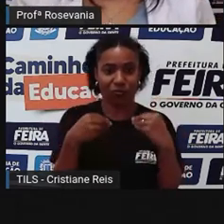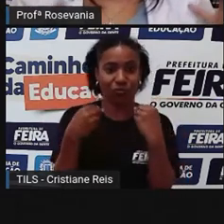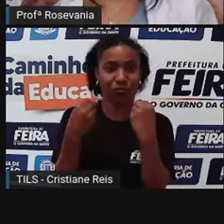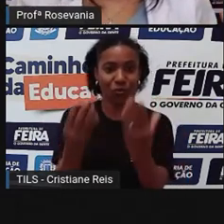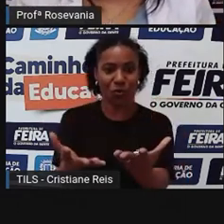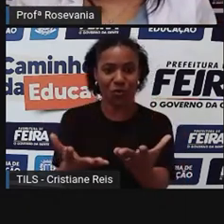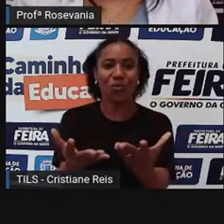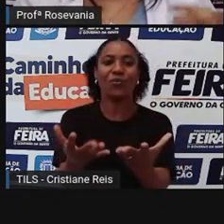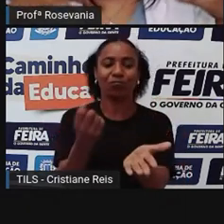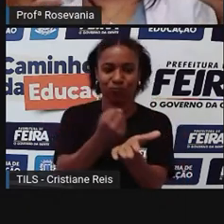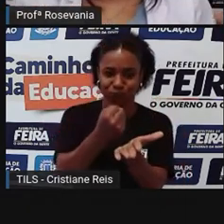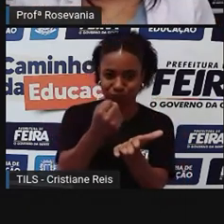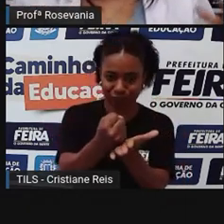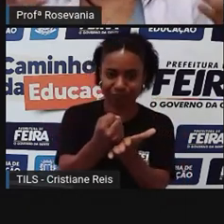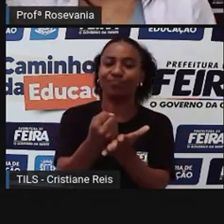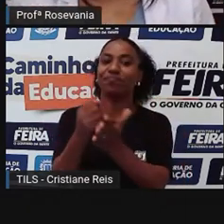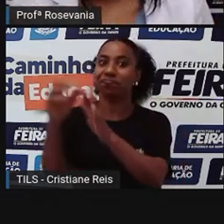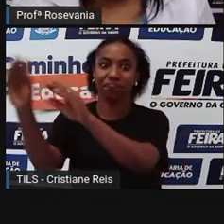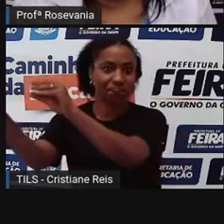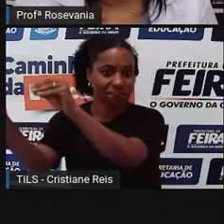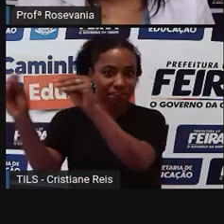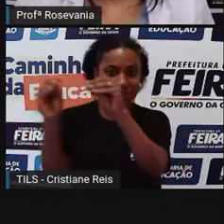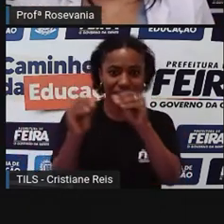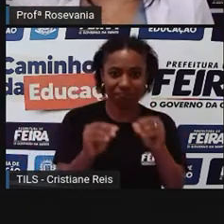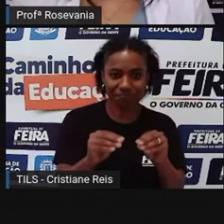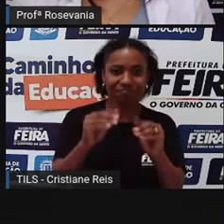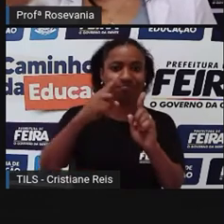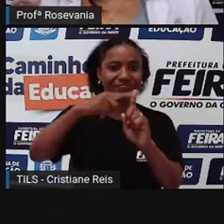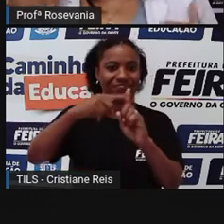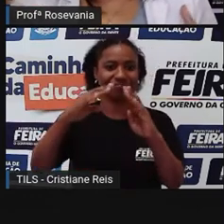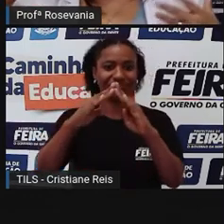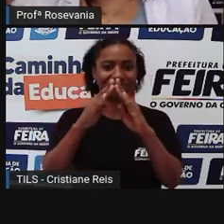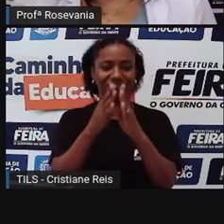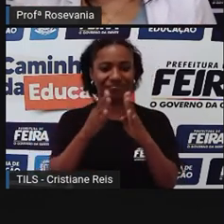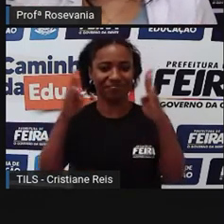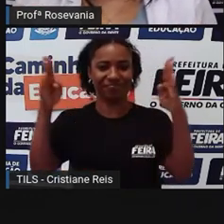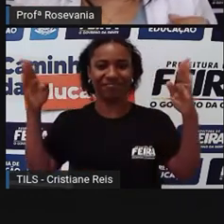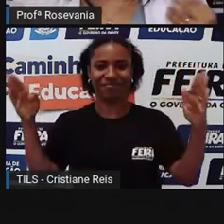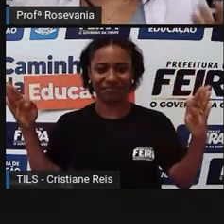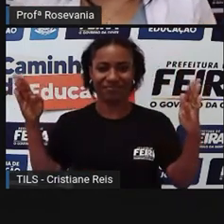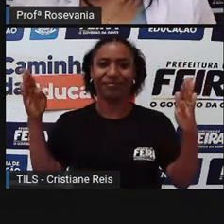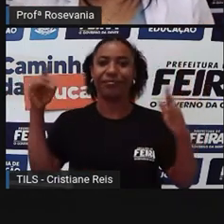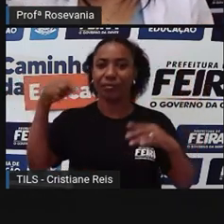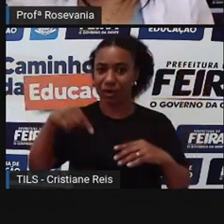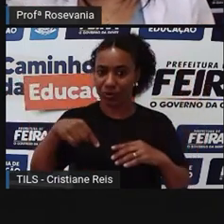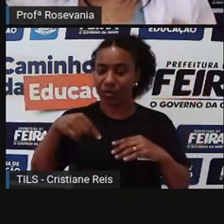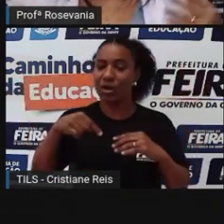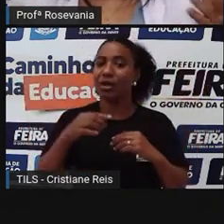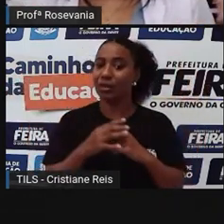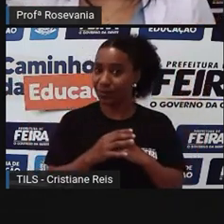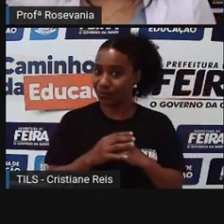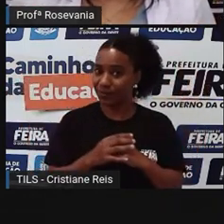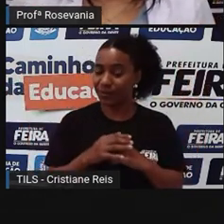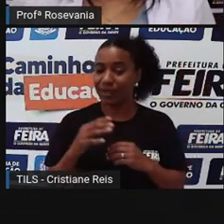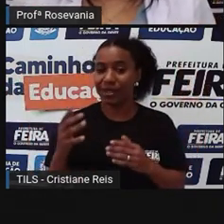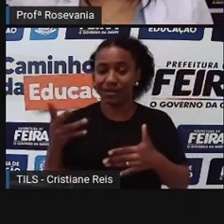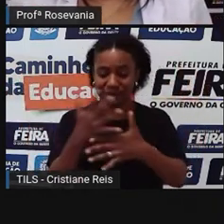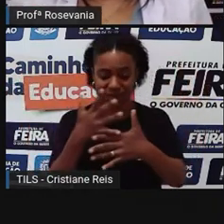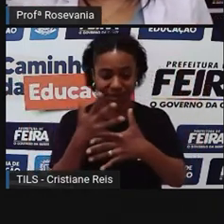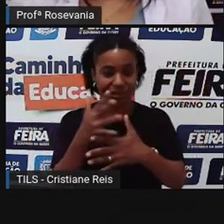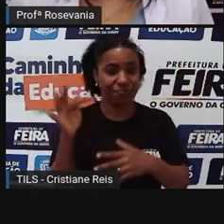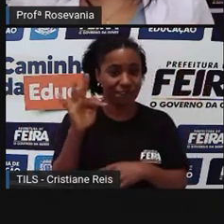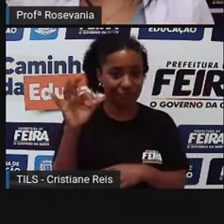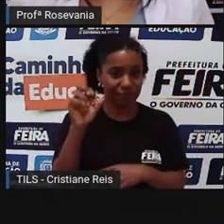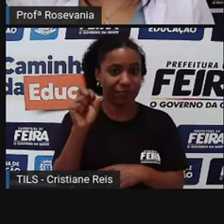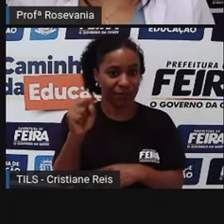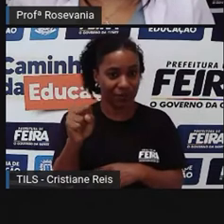passou a ter uma sede própria, né, a gente vai ver isso depois, né, não vamos falar muito agora, a cidade passou a ter uma sede